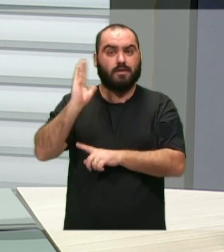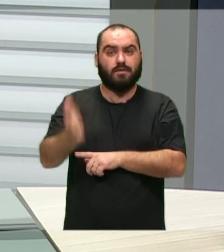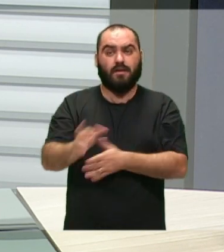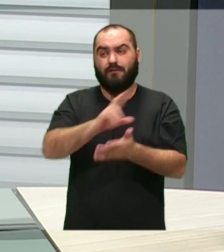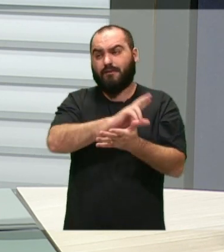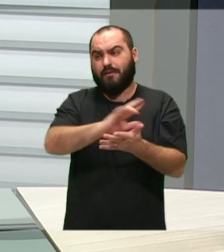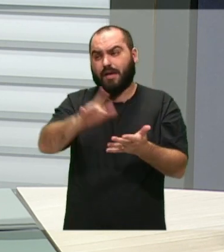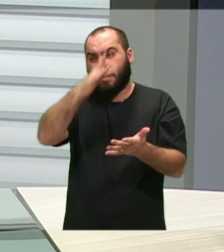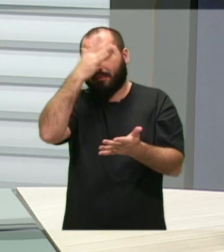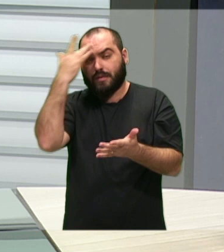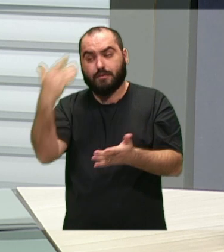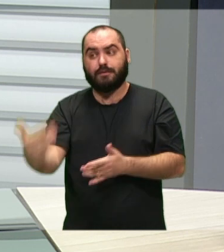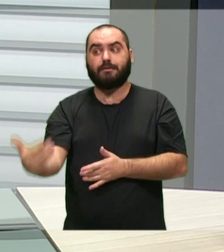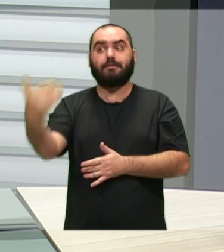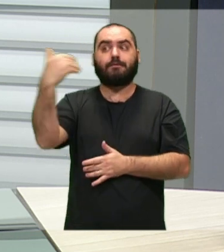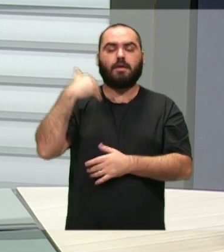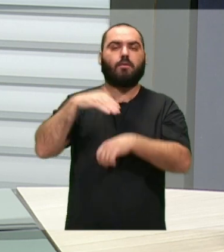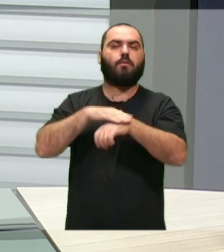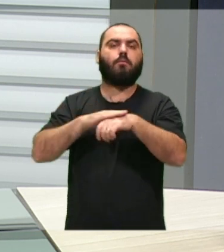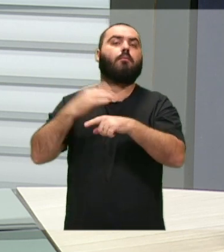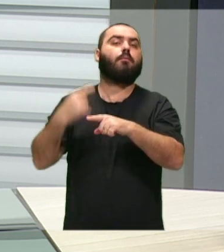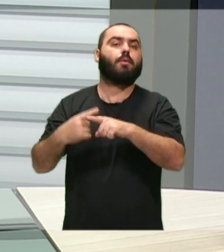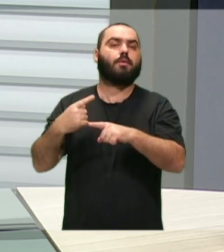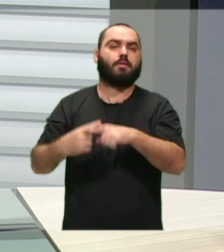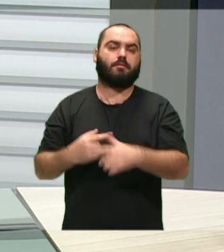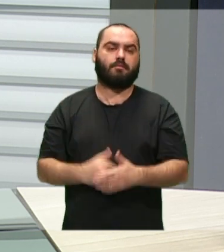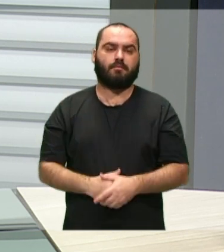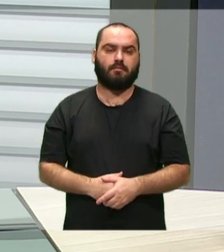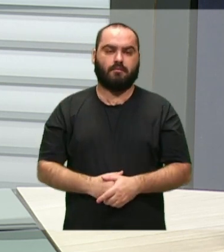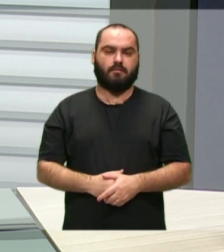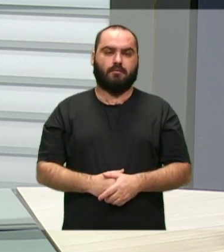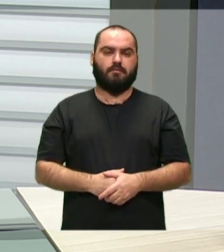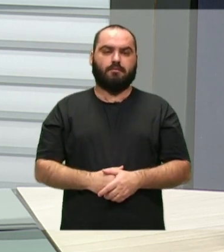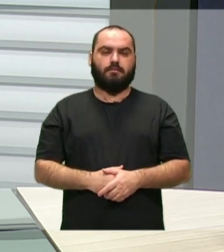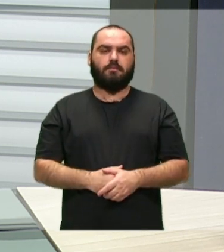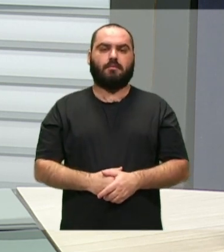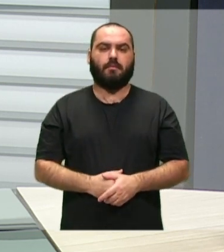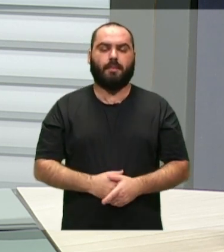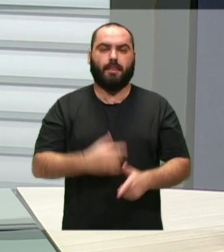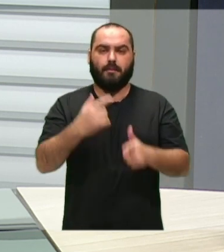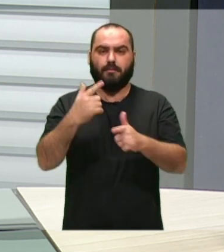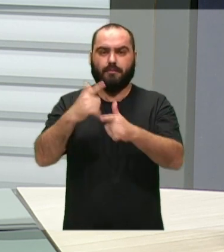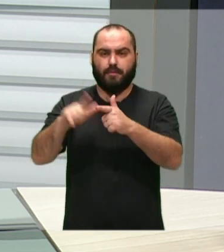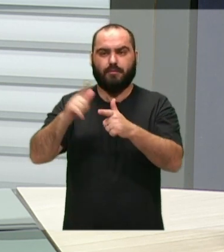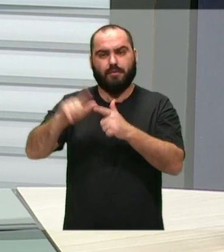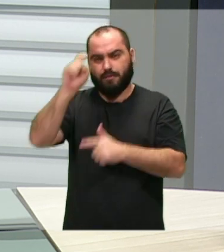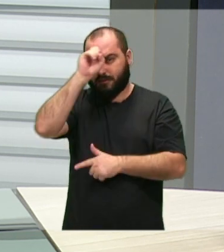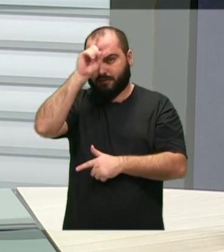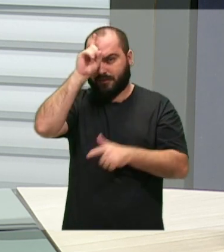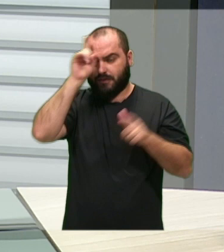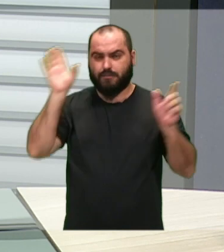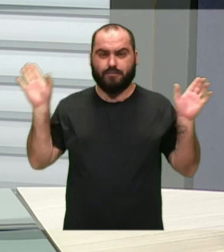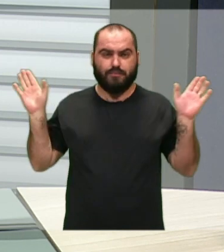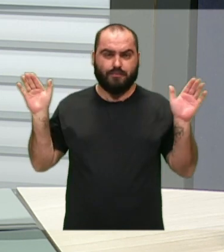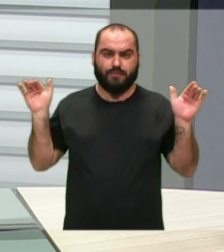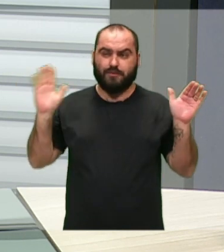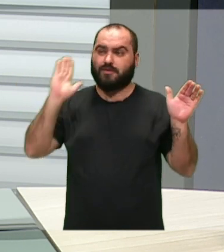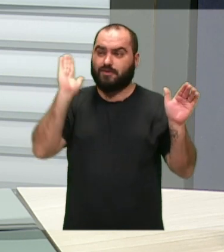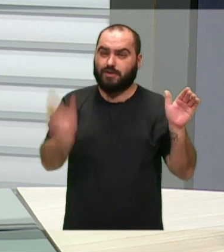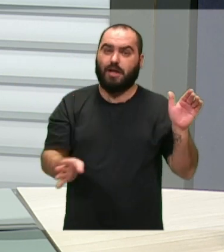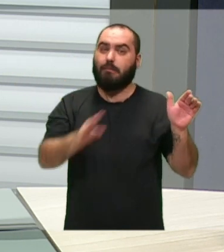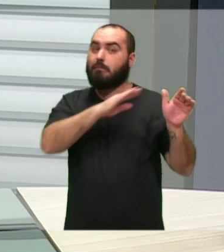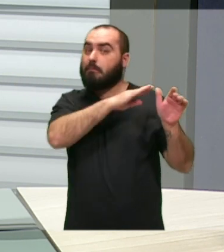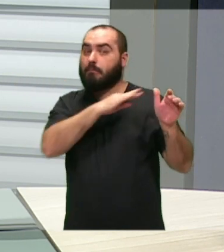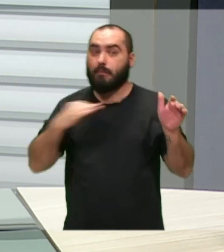procuraram em razão da situação delicada que o Hospital Pequeno Anjo tem, até óbitos foram registrados que está